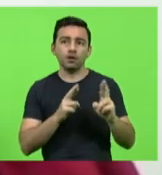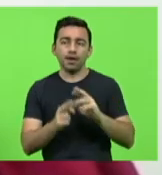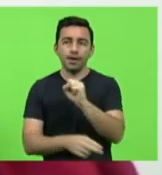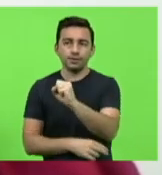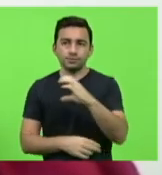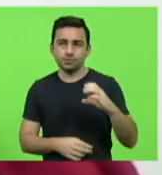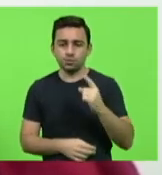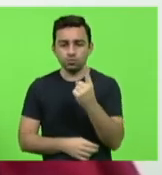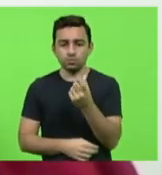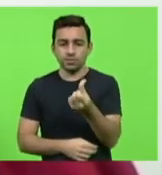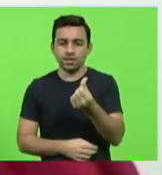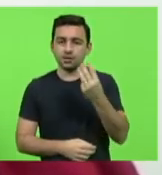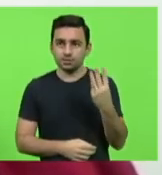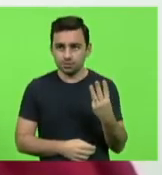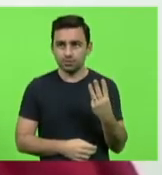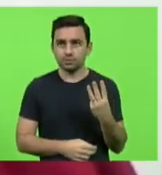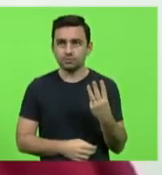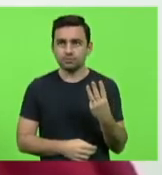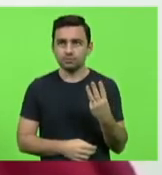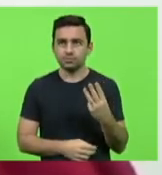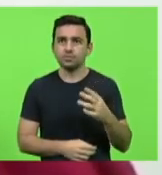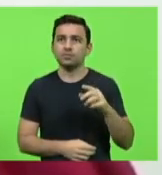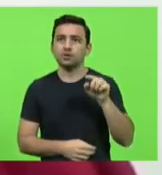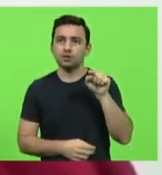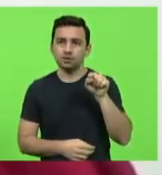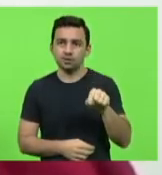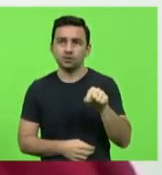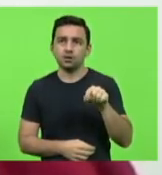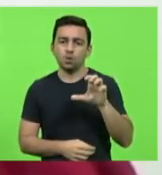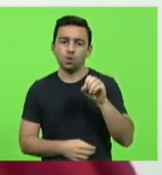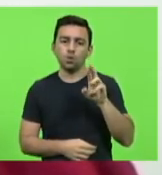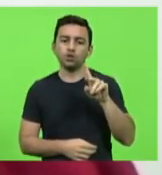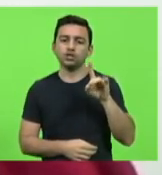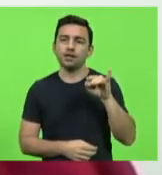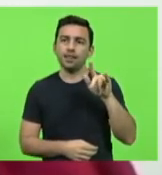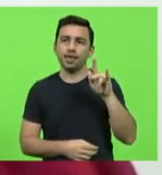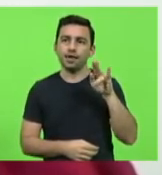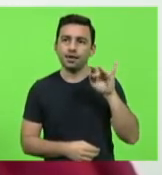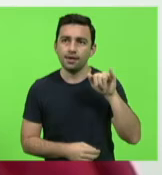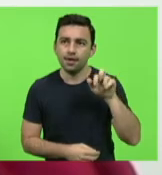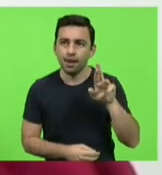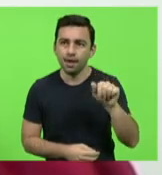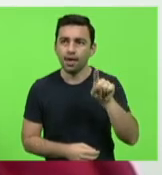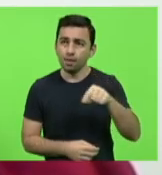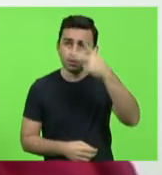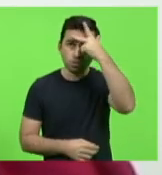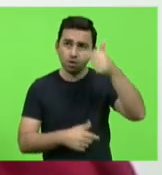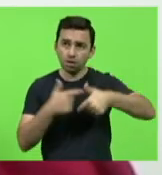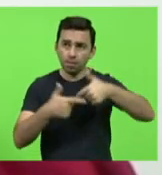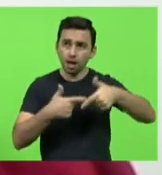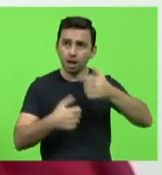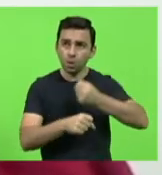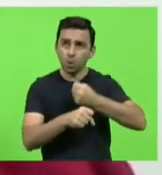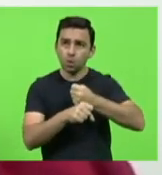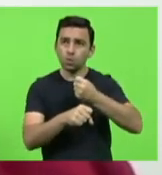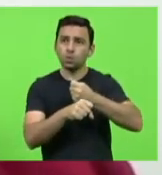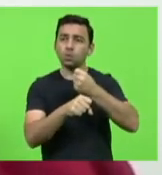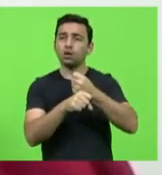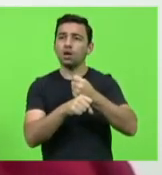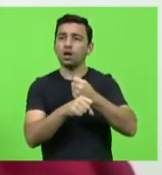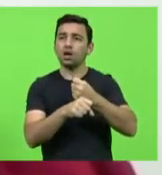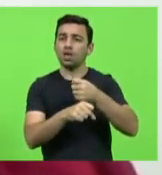163 no trecho de linha Cordilheira em Itapiranga trabalhadores da construção civil que se